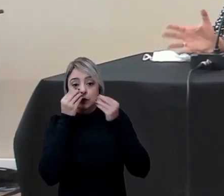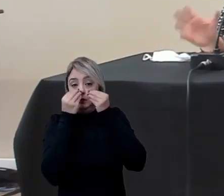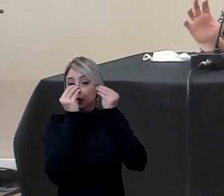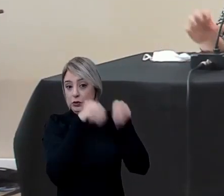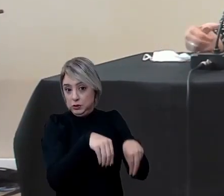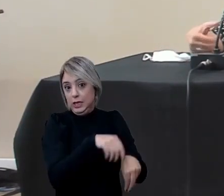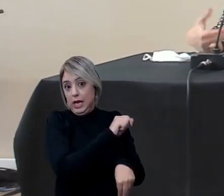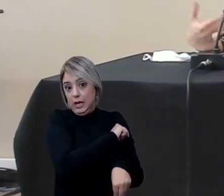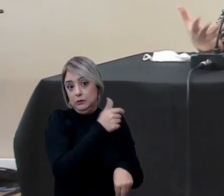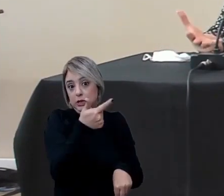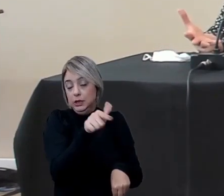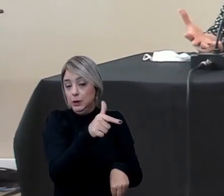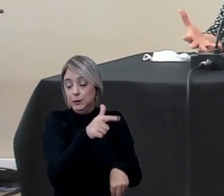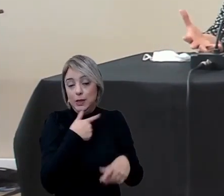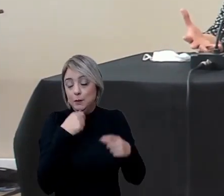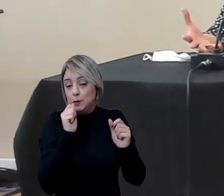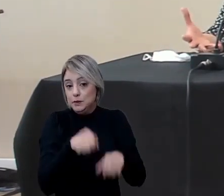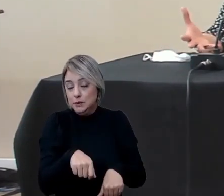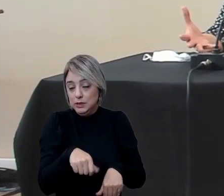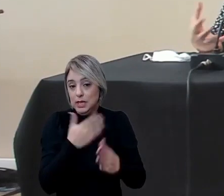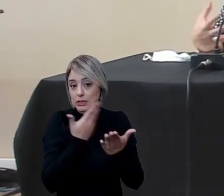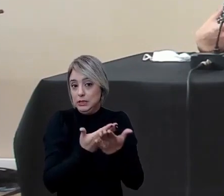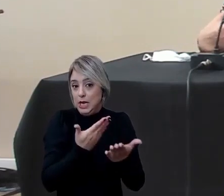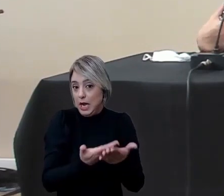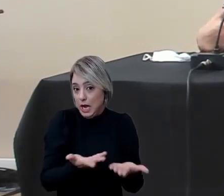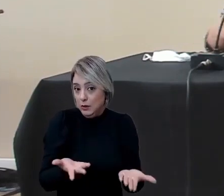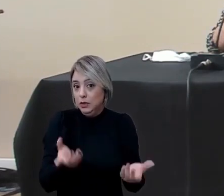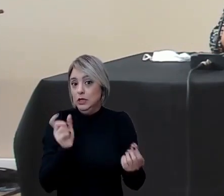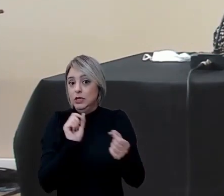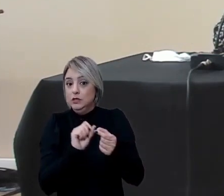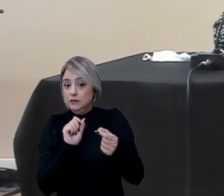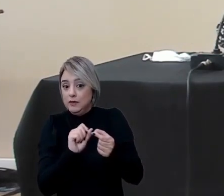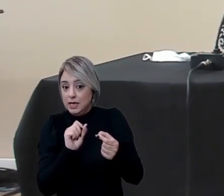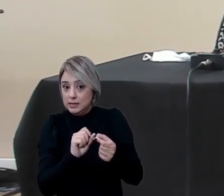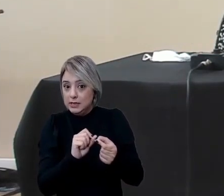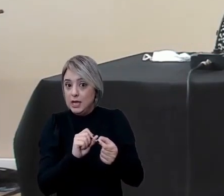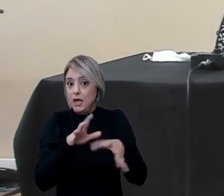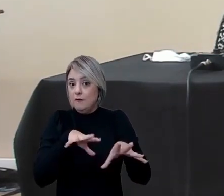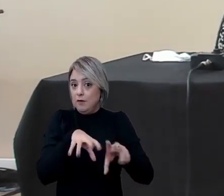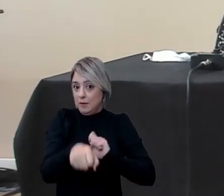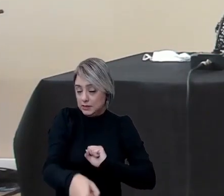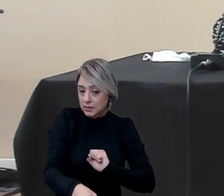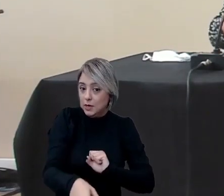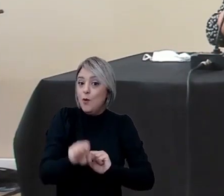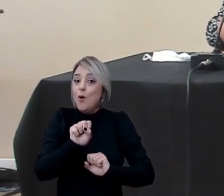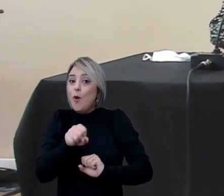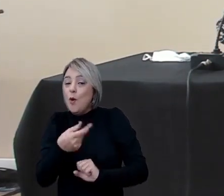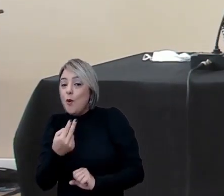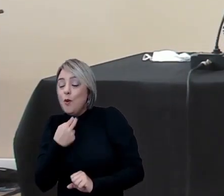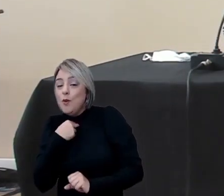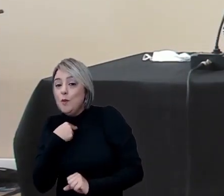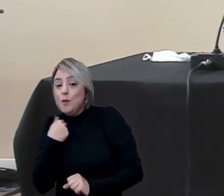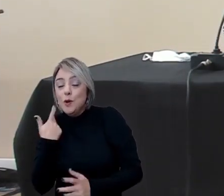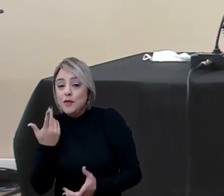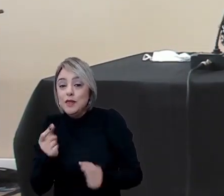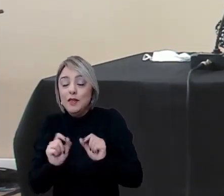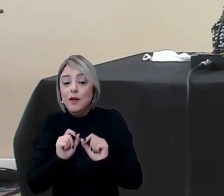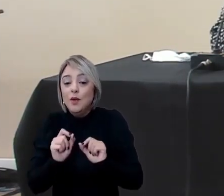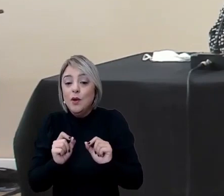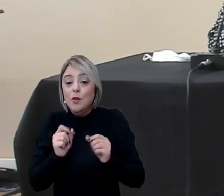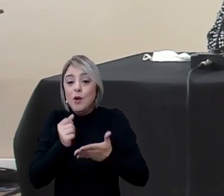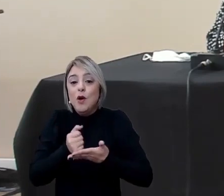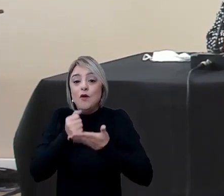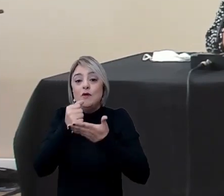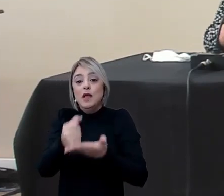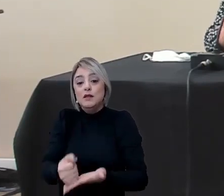prejudicados por não ter a possibilidade de cumprir com a formação ou de não poder cumprir por ela ser